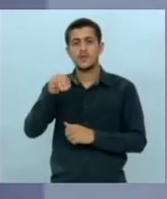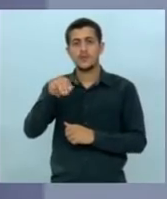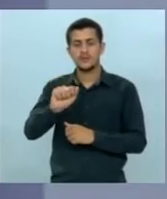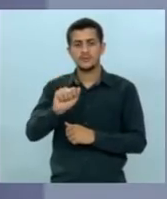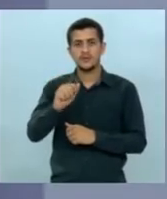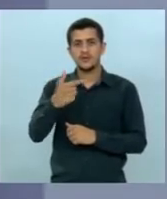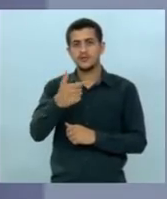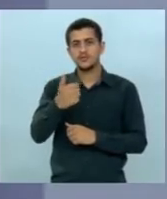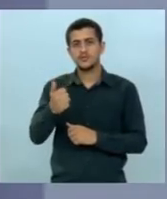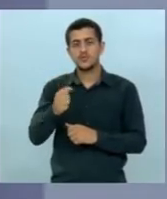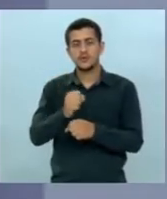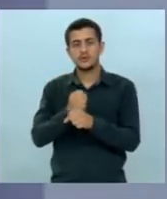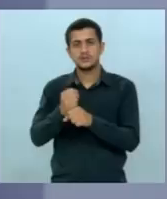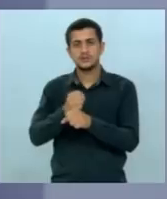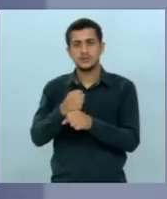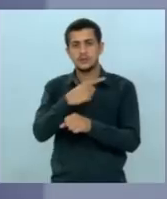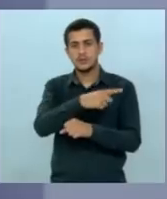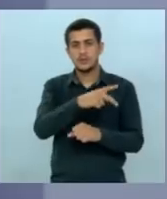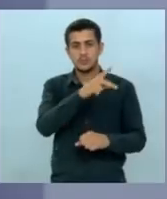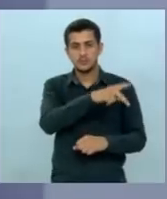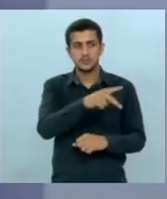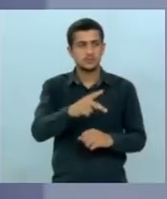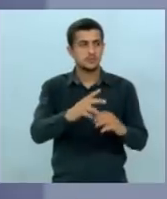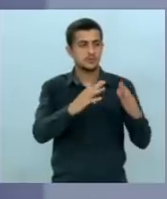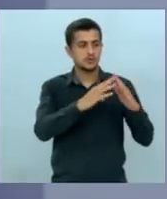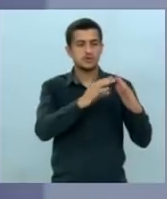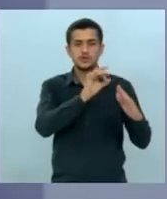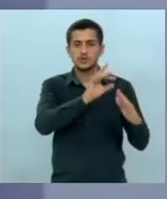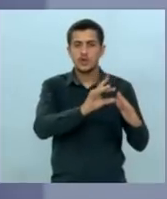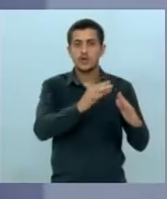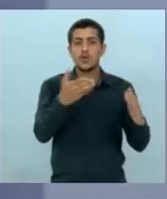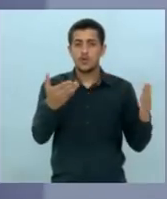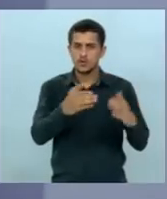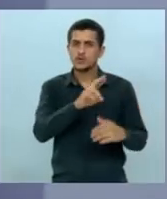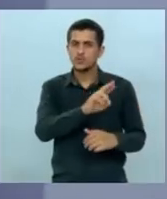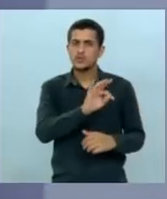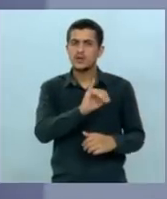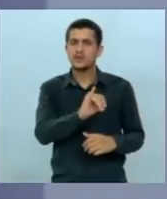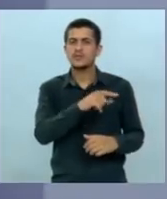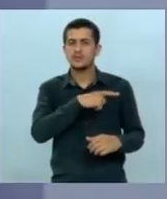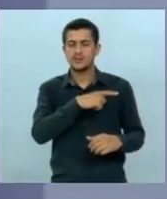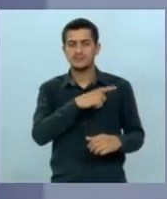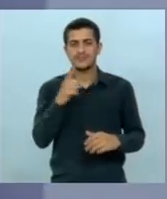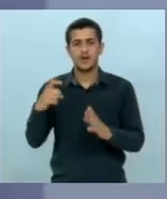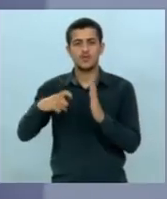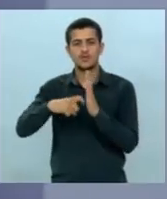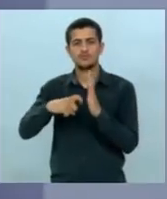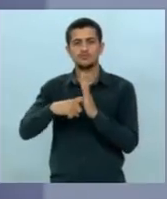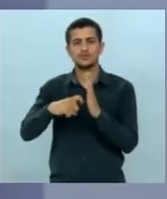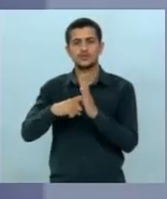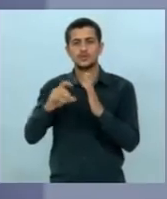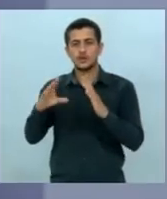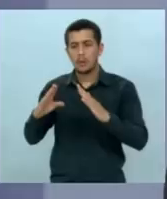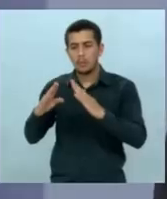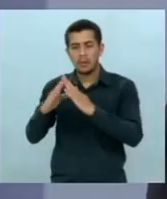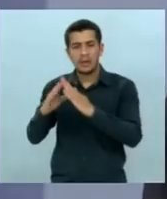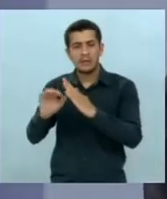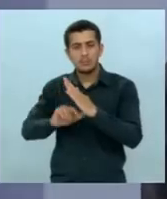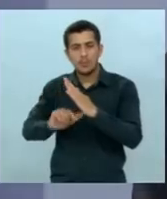ponta porã só tinha o prédio hoje tem UTI e atendimento coxim não tinha nada só o prédio